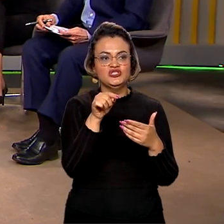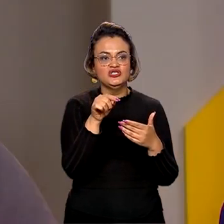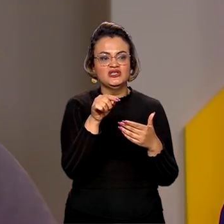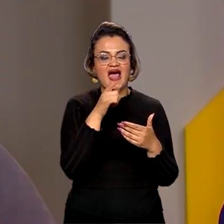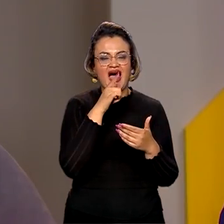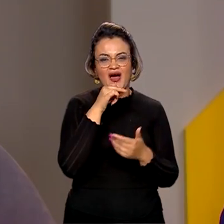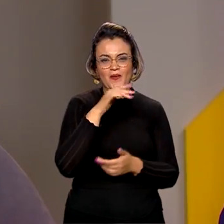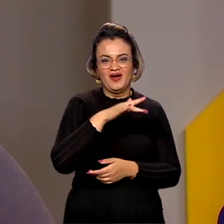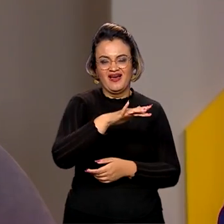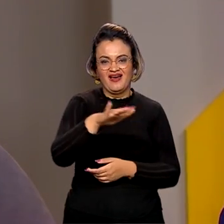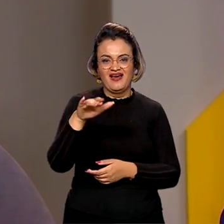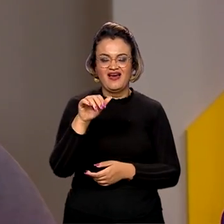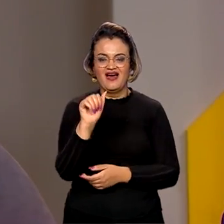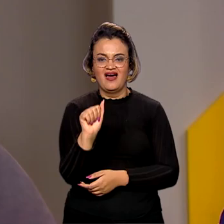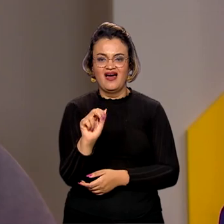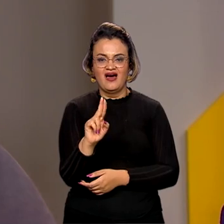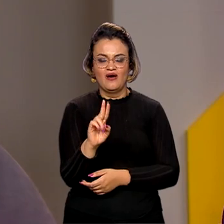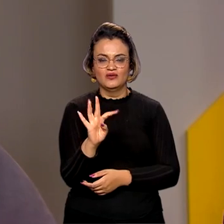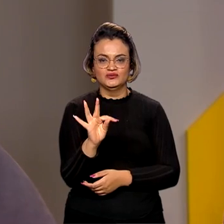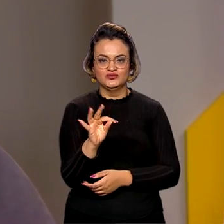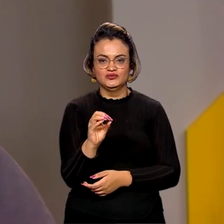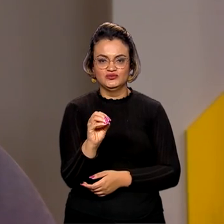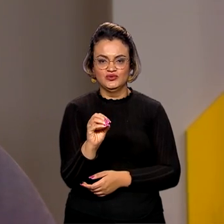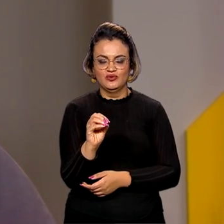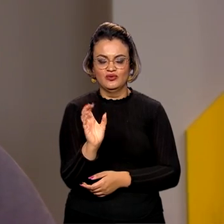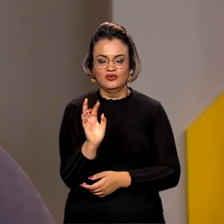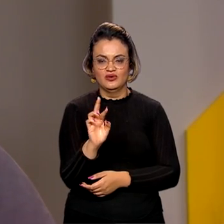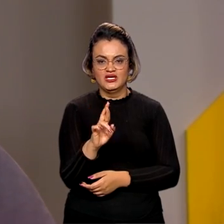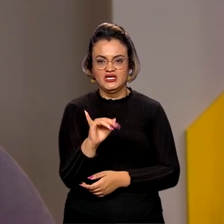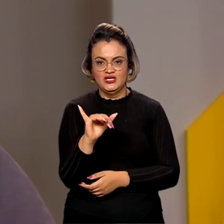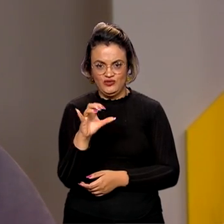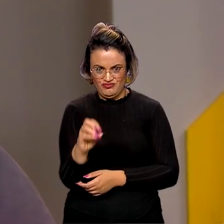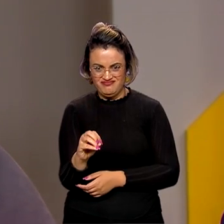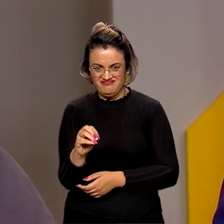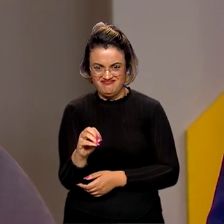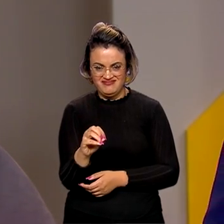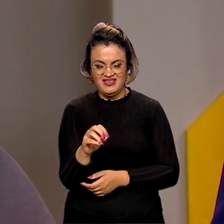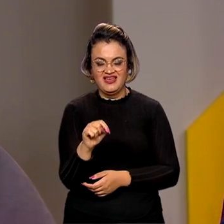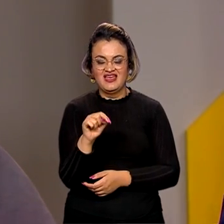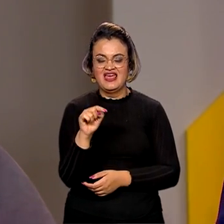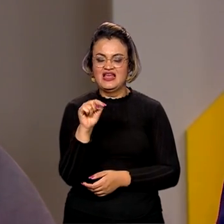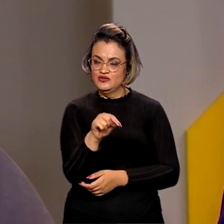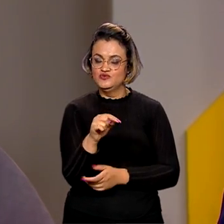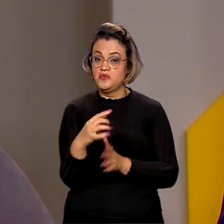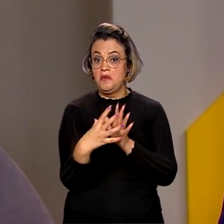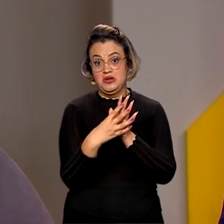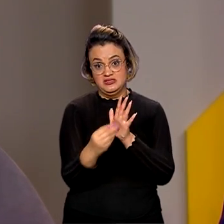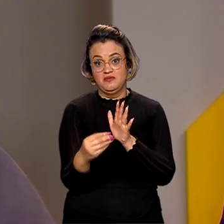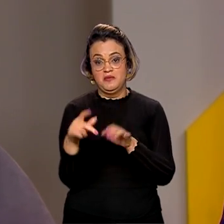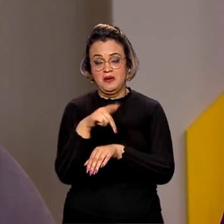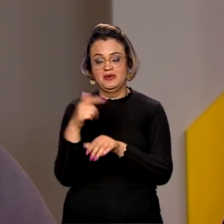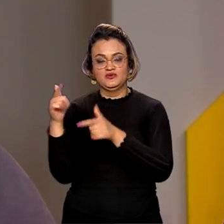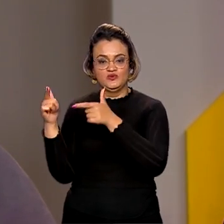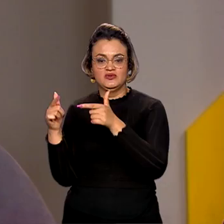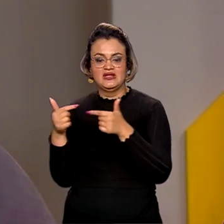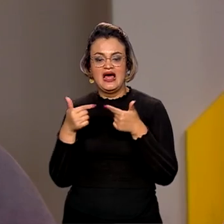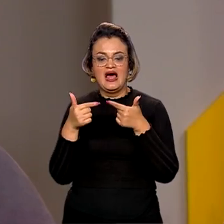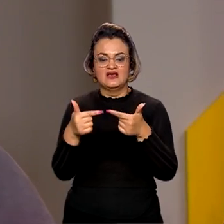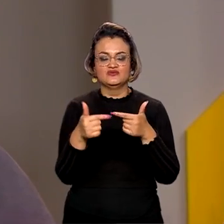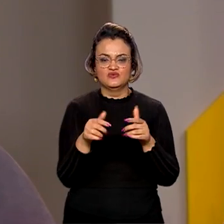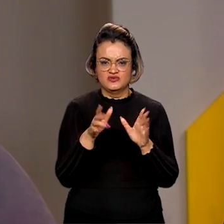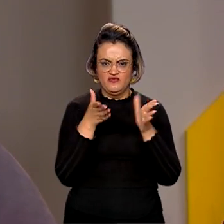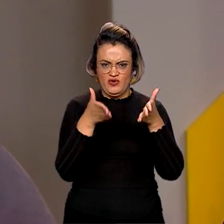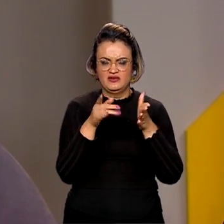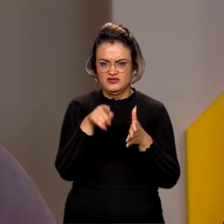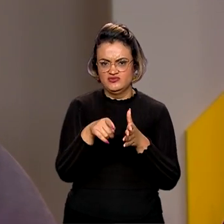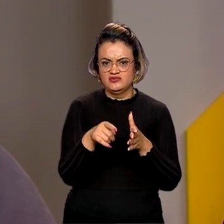Guamá, que até serve de modelo, né, para outros países do mundo. A gente deve ter novas ações como essa? O governo